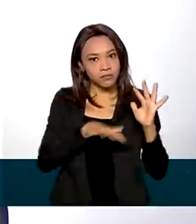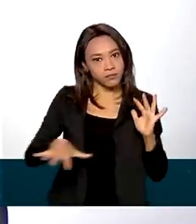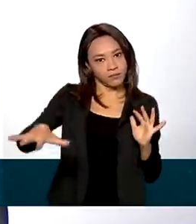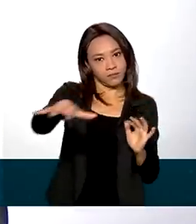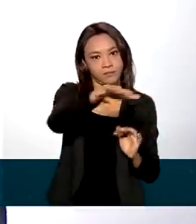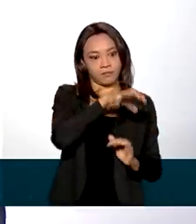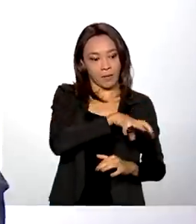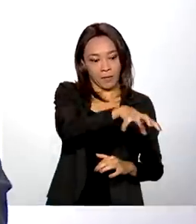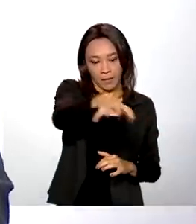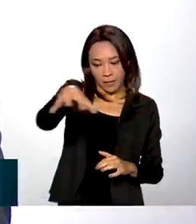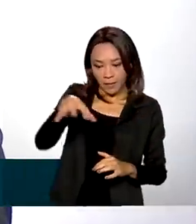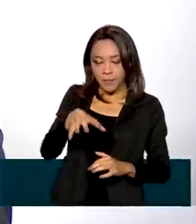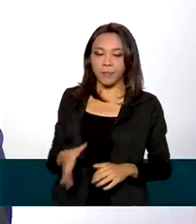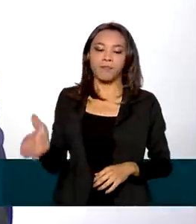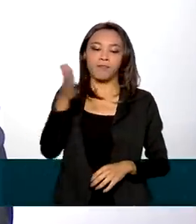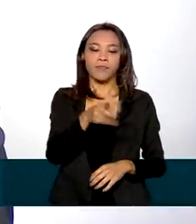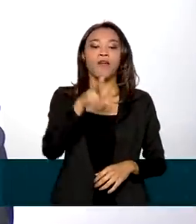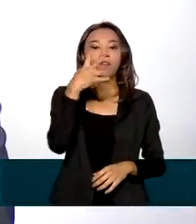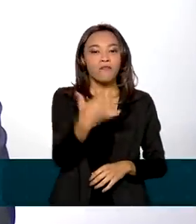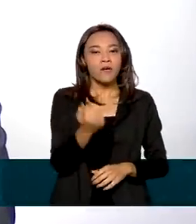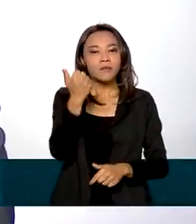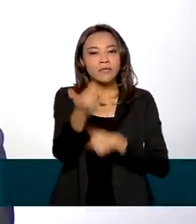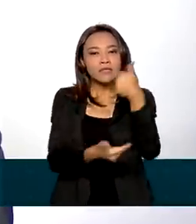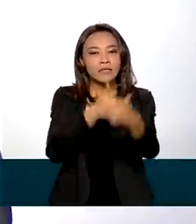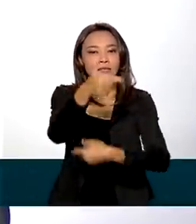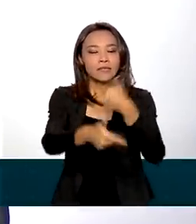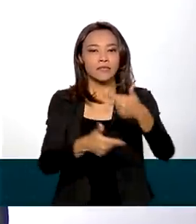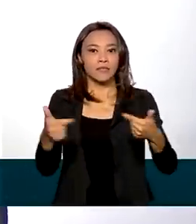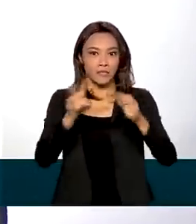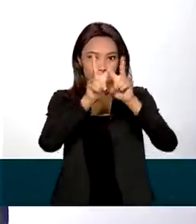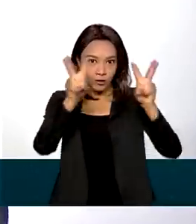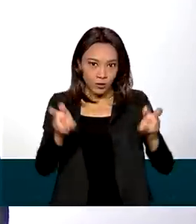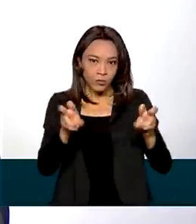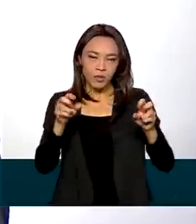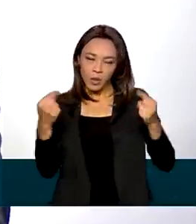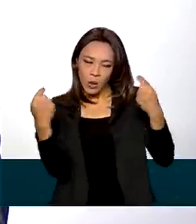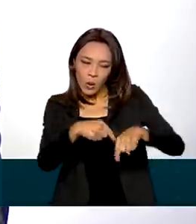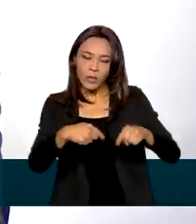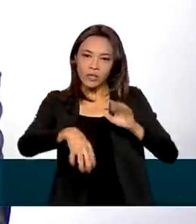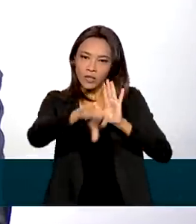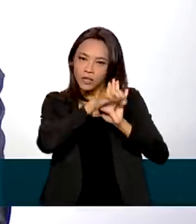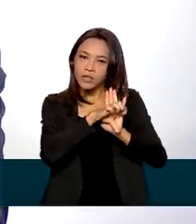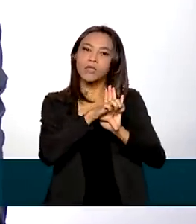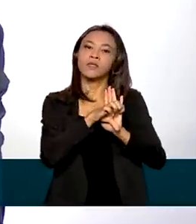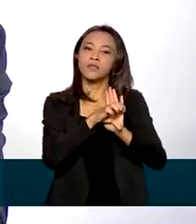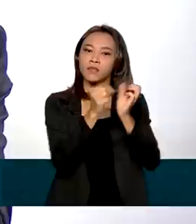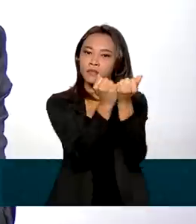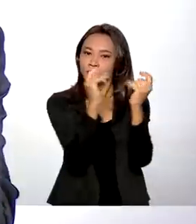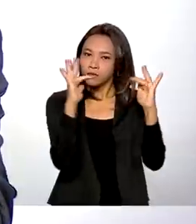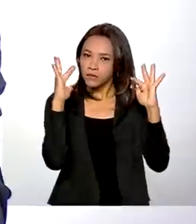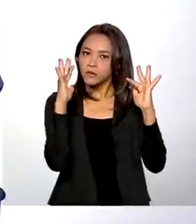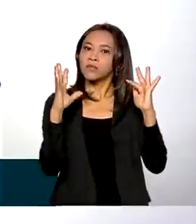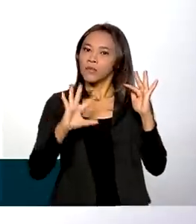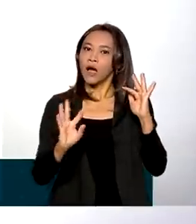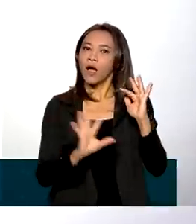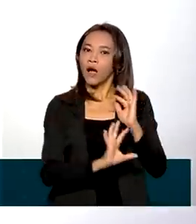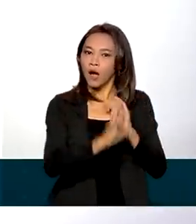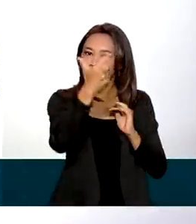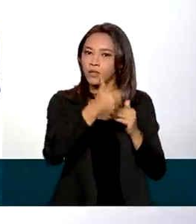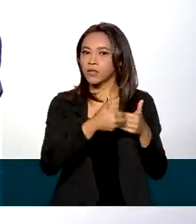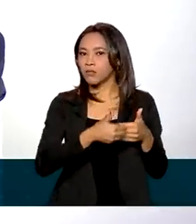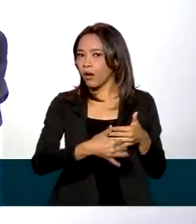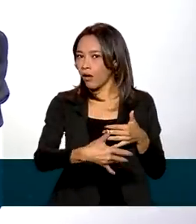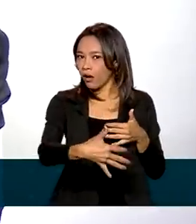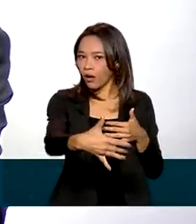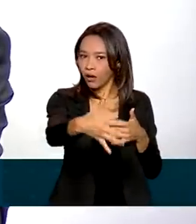atuar de uma forma mais intensiva também na questão da repressão aos crimes ao meio ambiente que estão sendo praticados ao longo